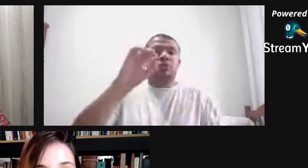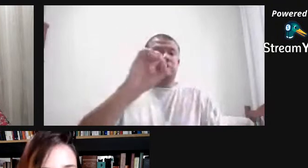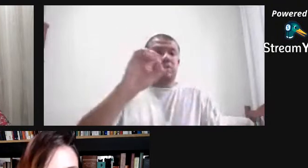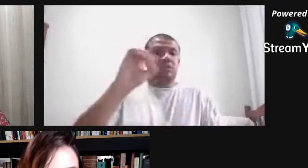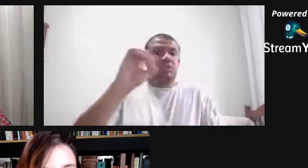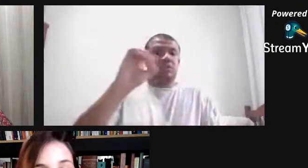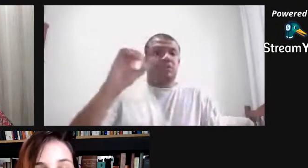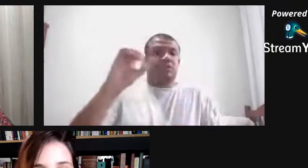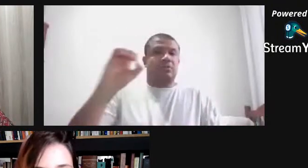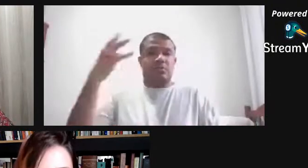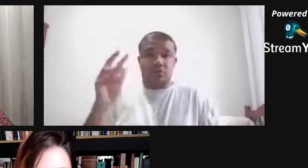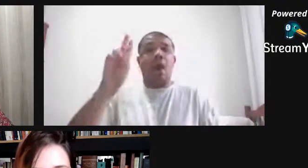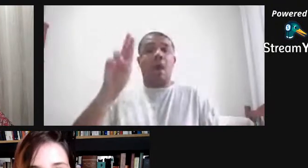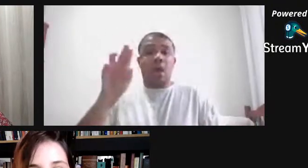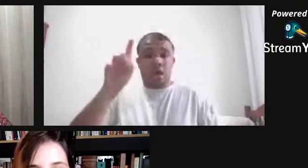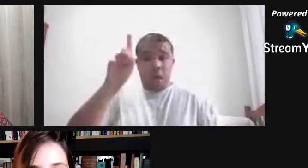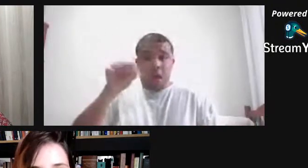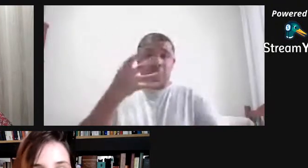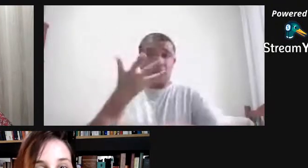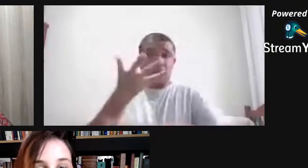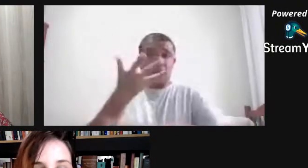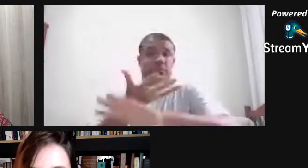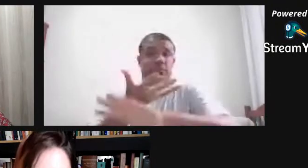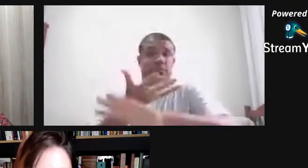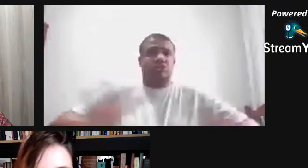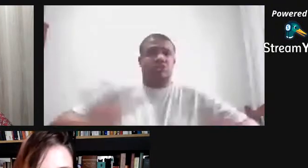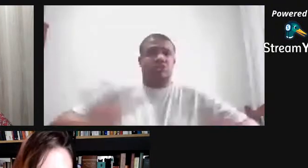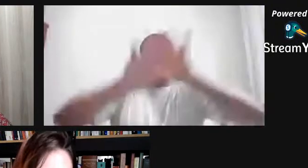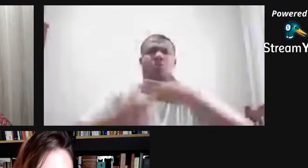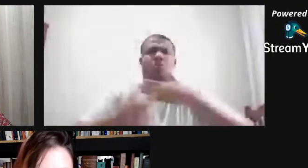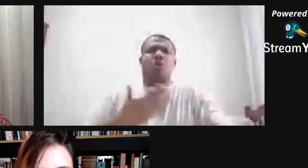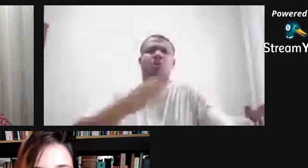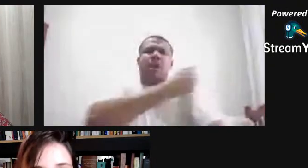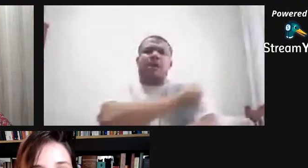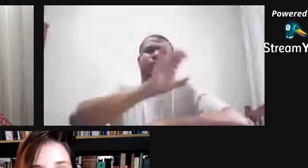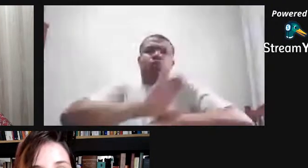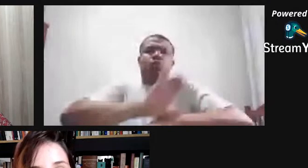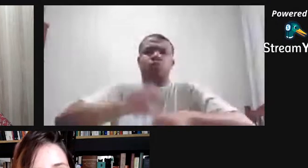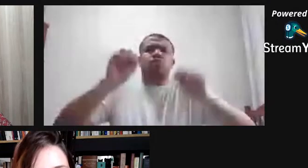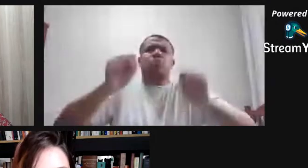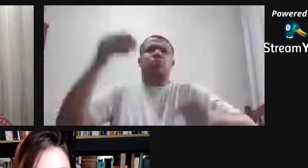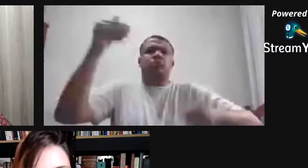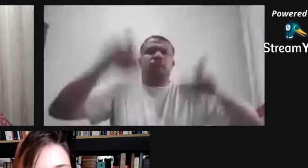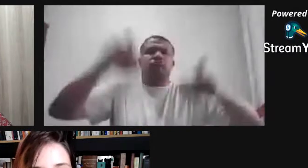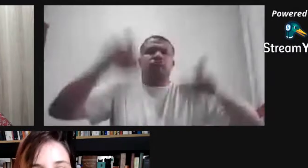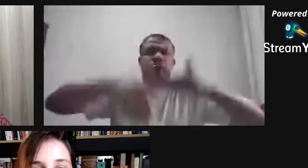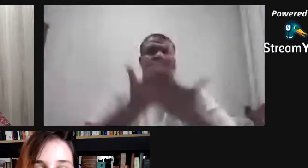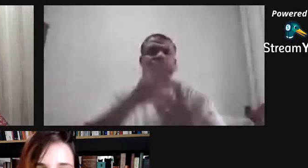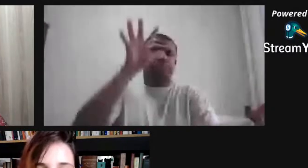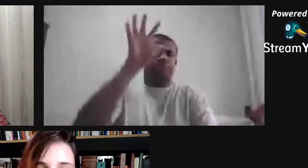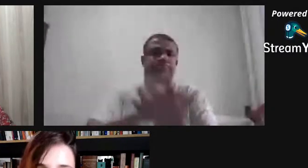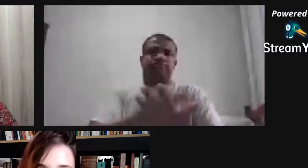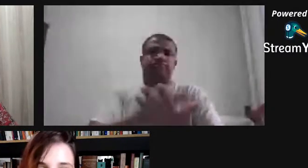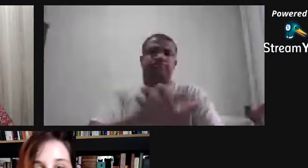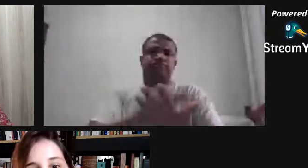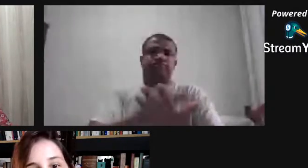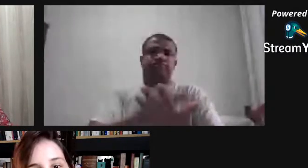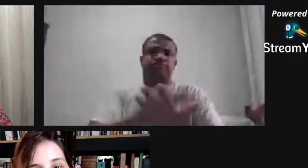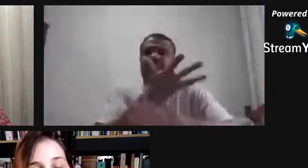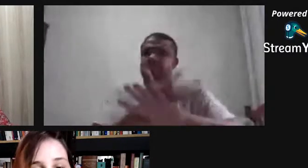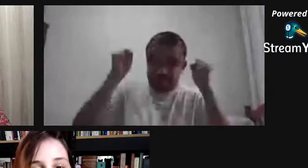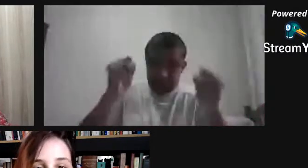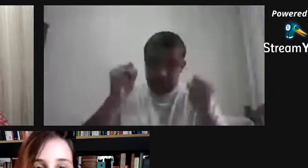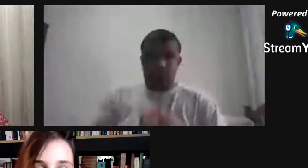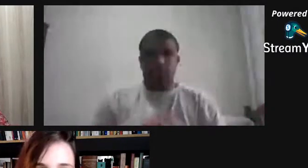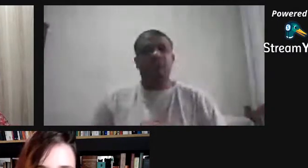disciplina que ela é universal, que ela pode ser cursada por alunos de vários cursos da universidade. E a gente tem esse objetivo de